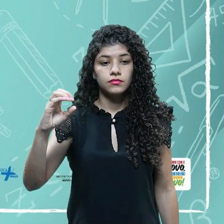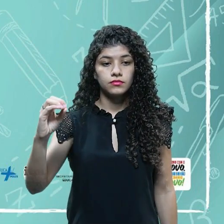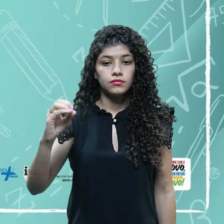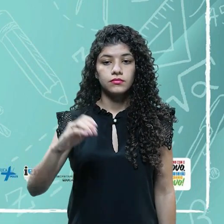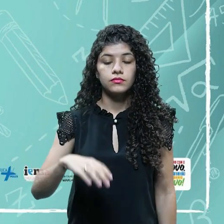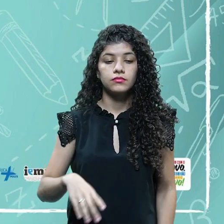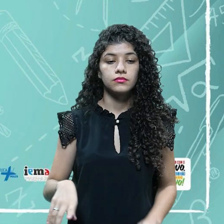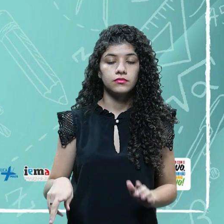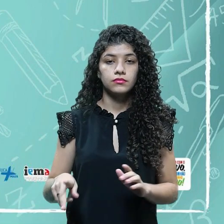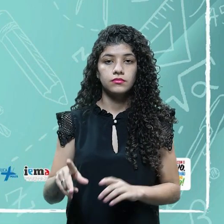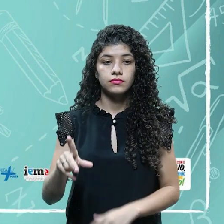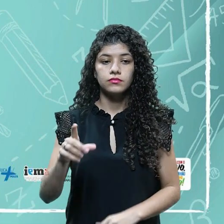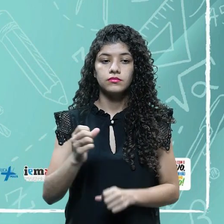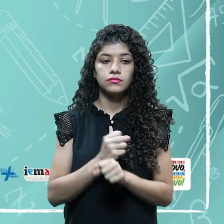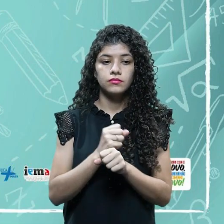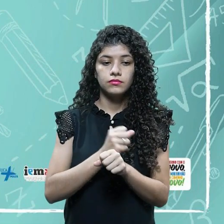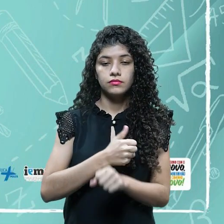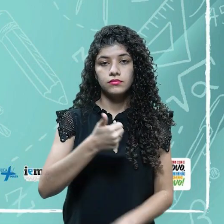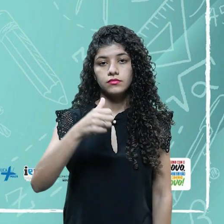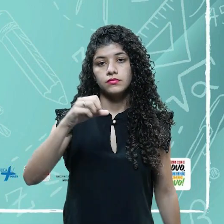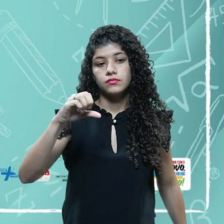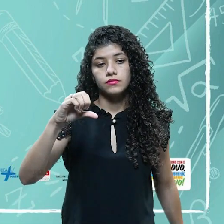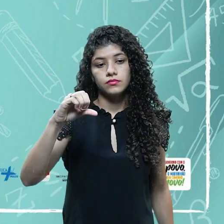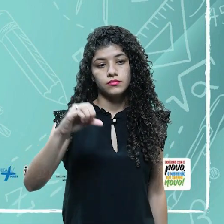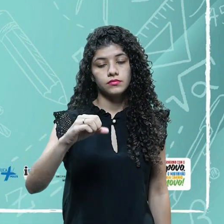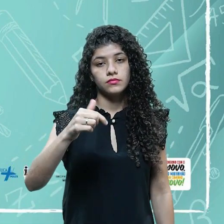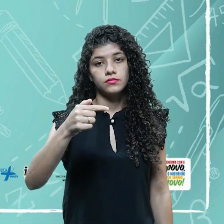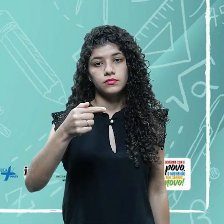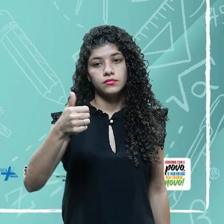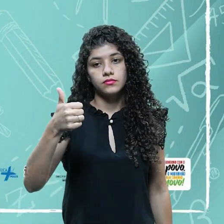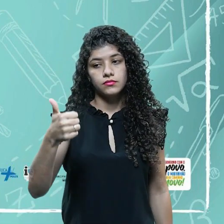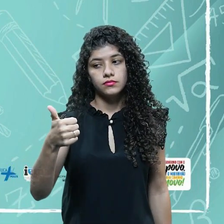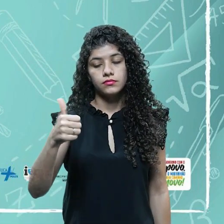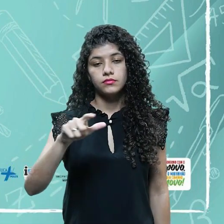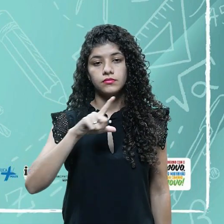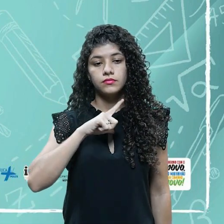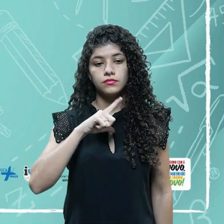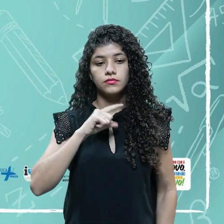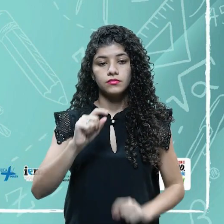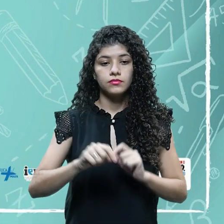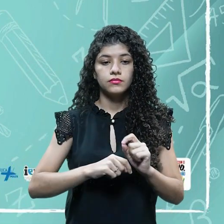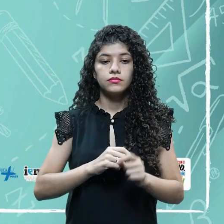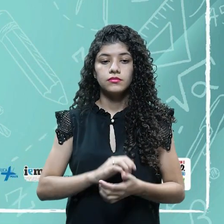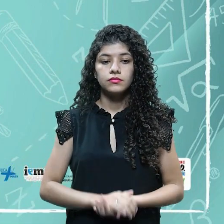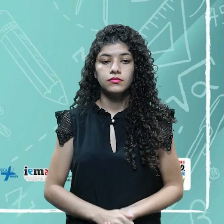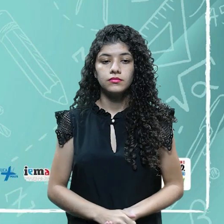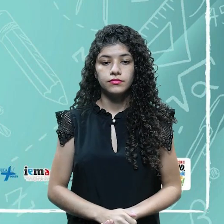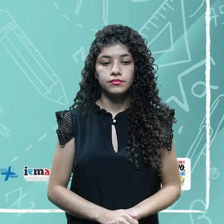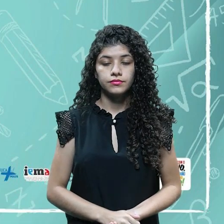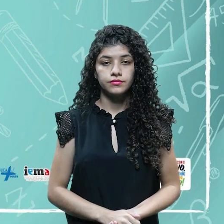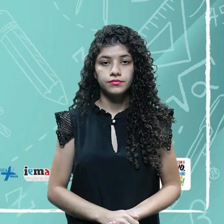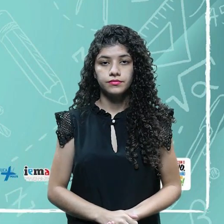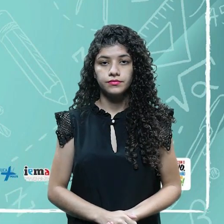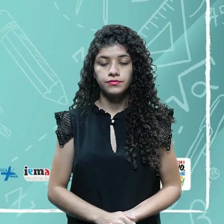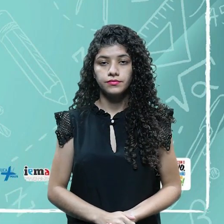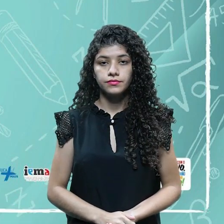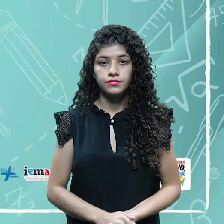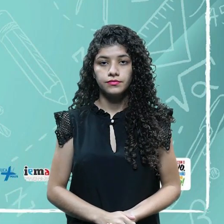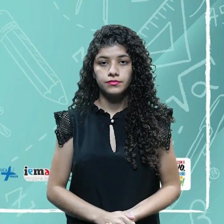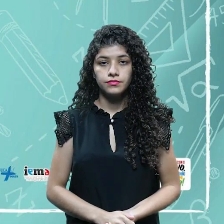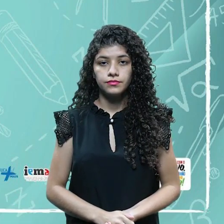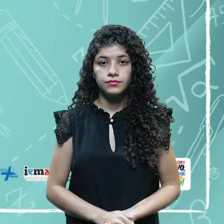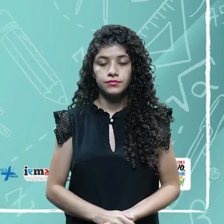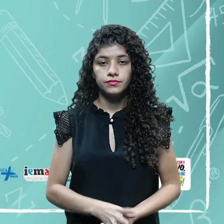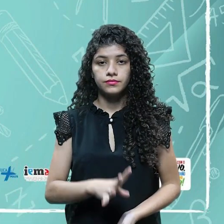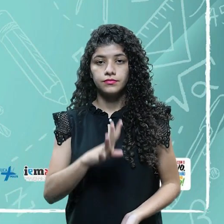Então, há normas legais. Primeiramente, a vai conhecer a bandeira nacional, né, que a gente já conhece, né, que é o mais importante dos